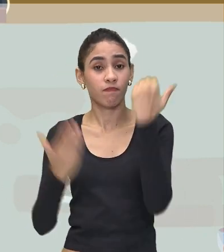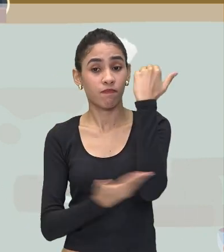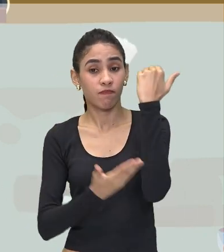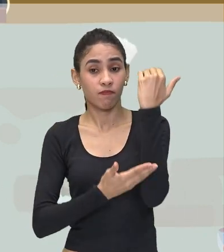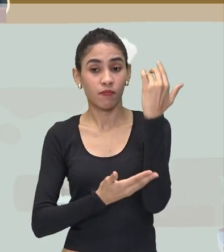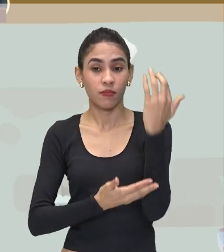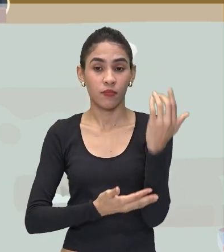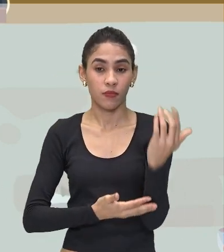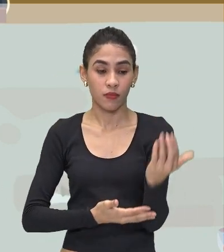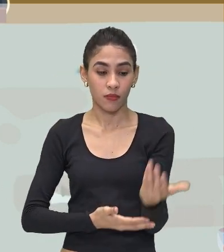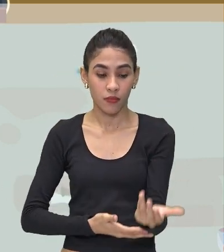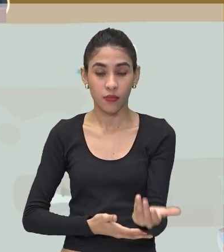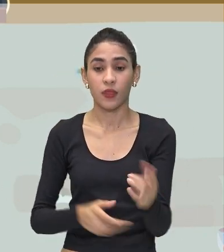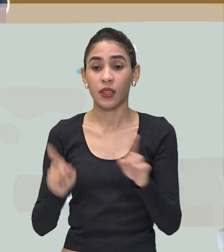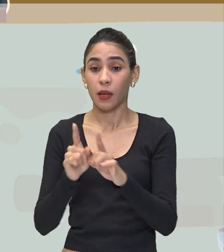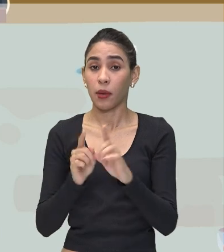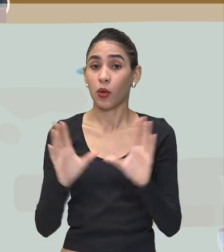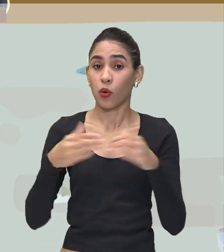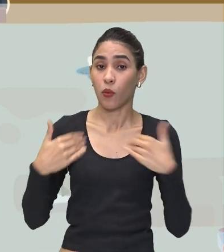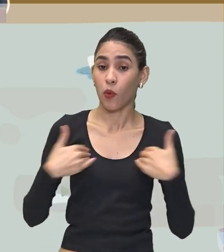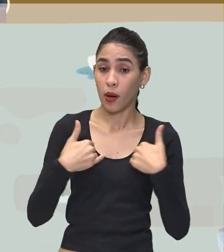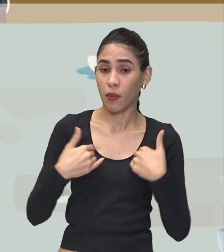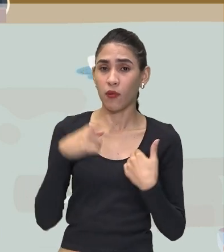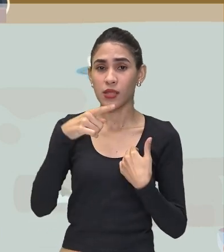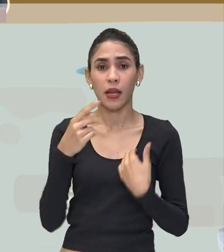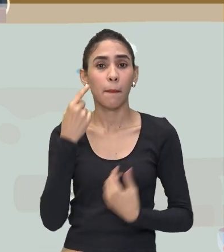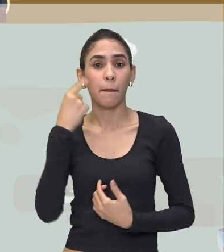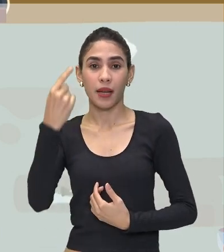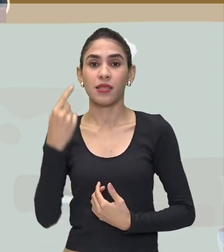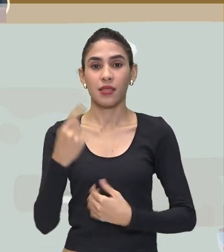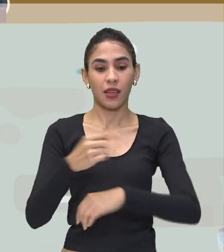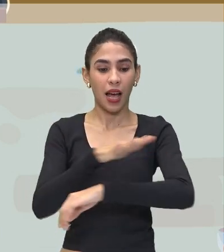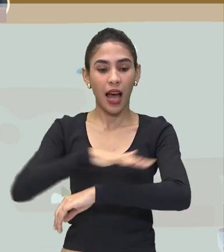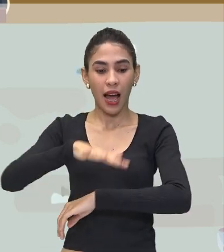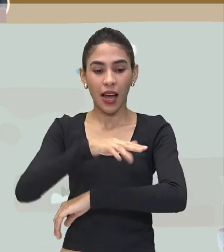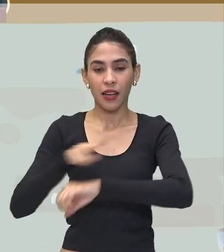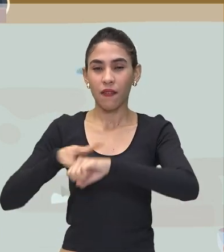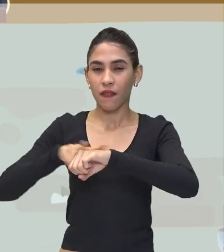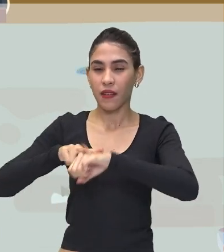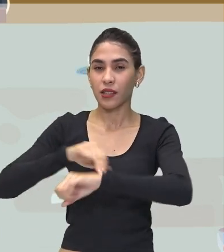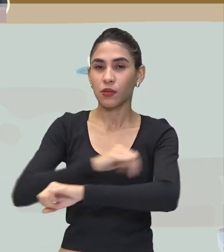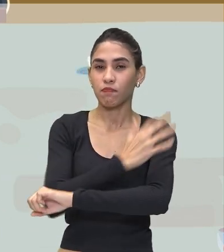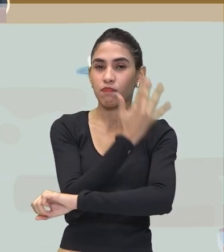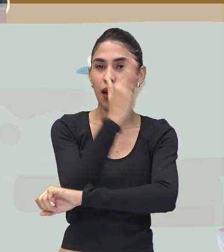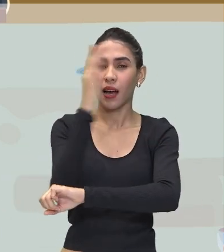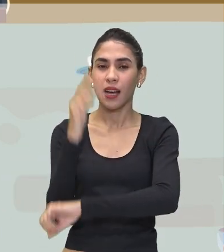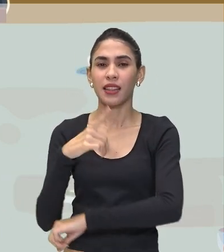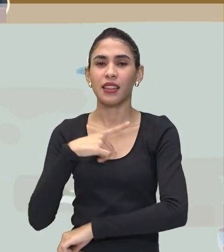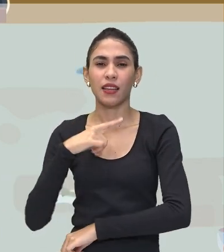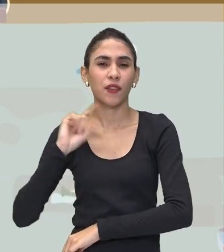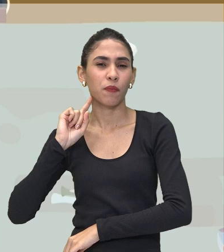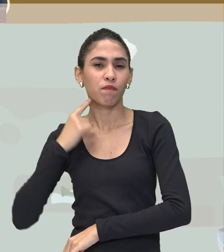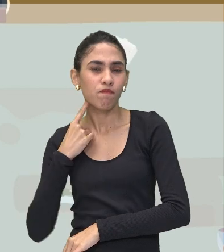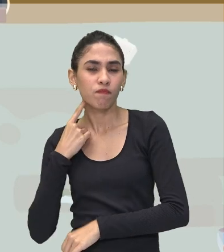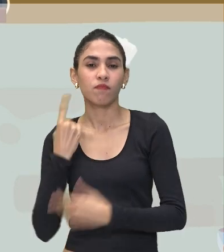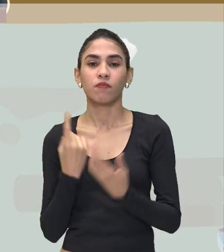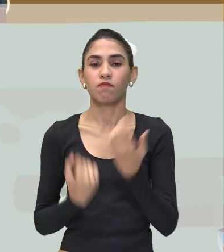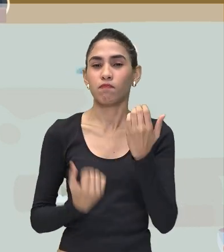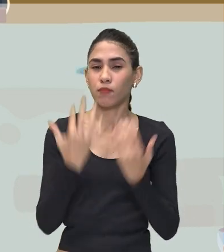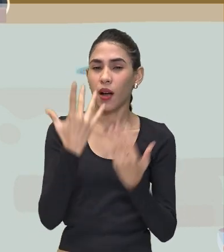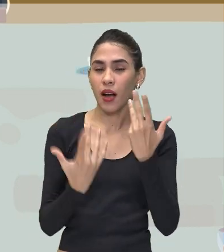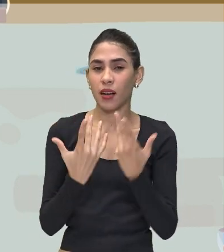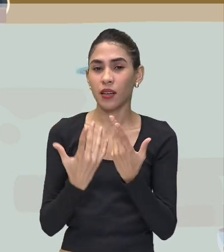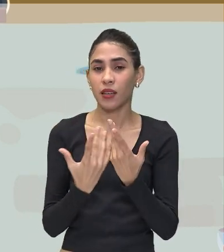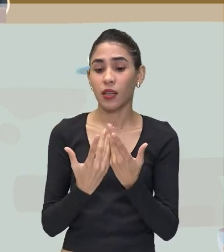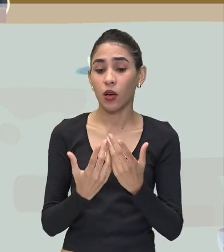animais Imagina só Aquela área verde Cheia de animal Houve desmatamento Houve queimada Para onde vão Esses animais Será que eles